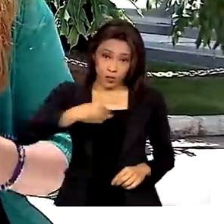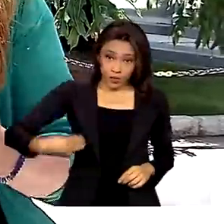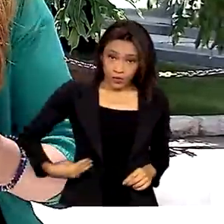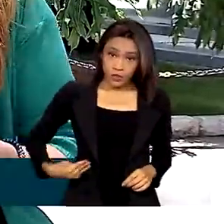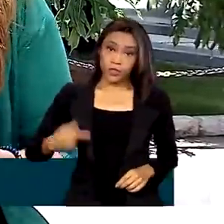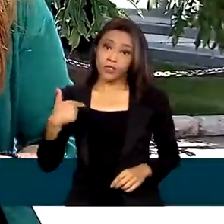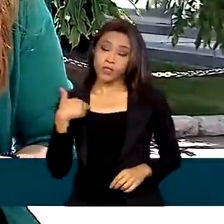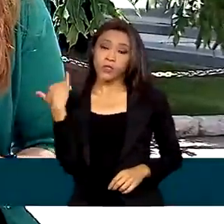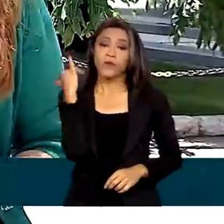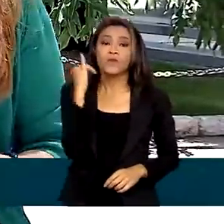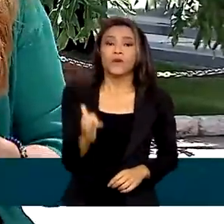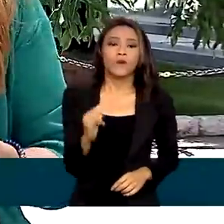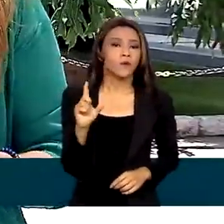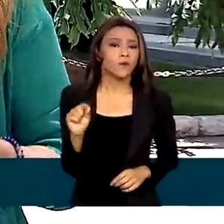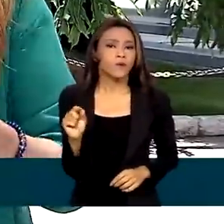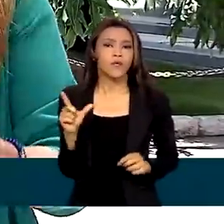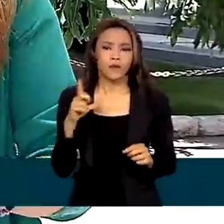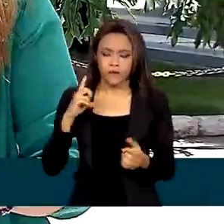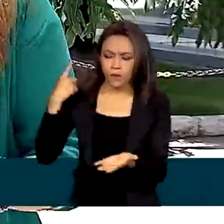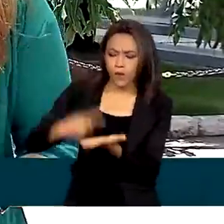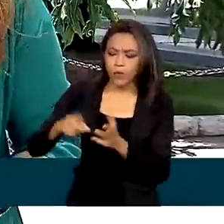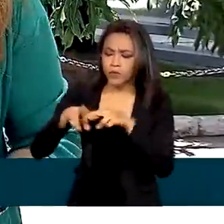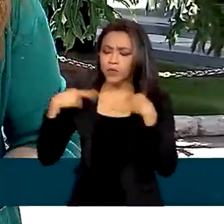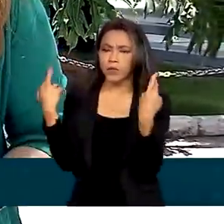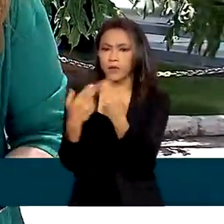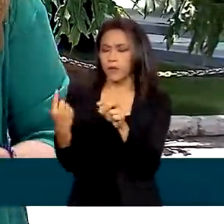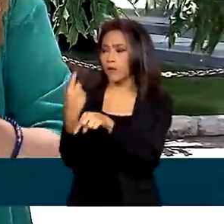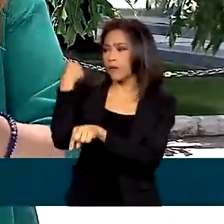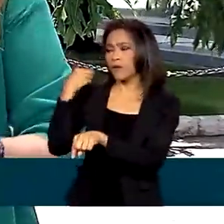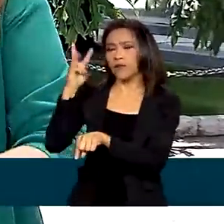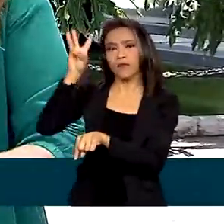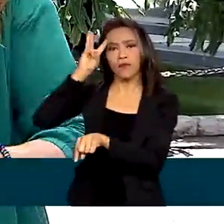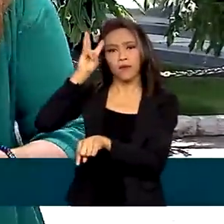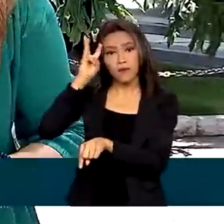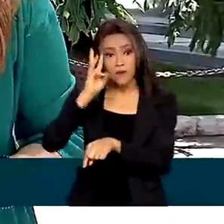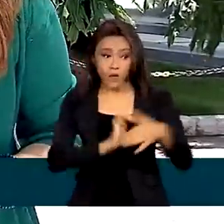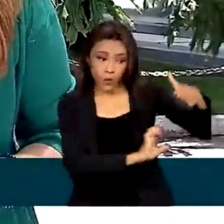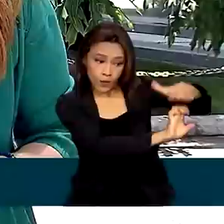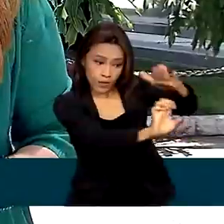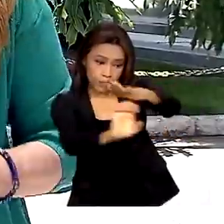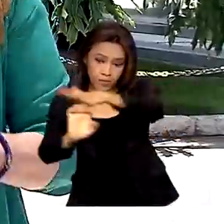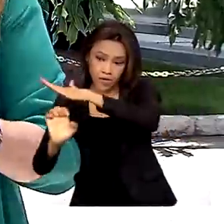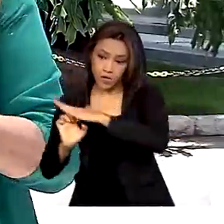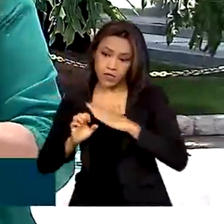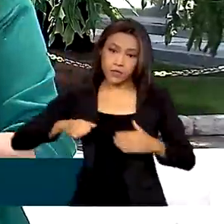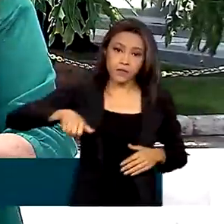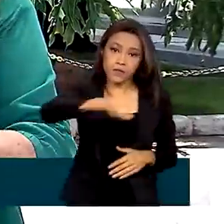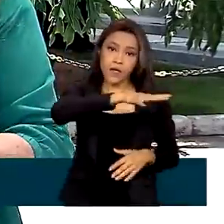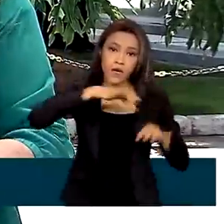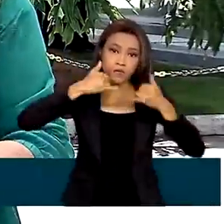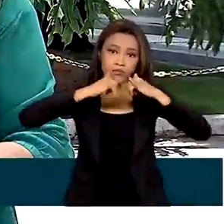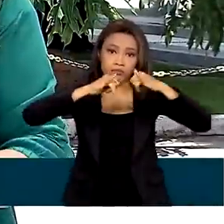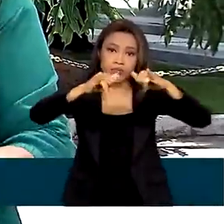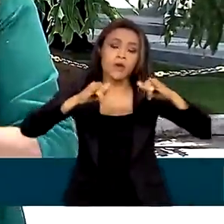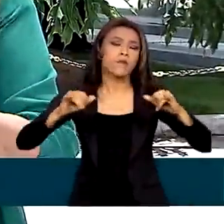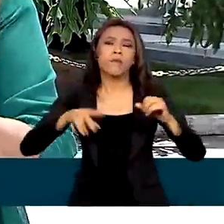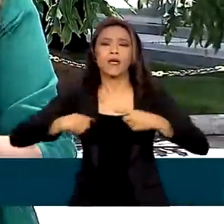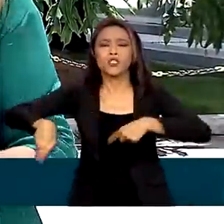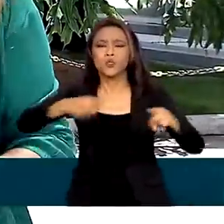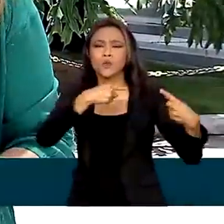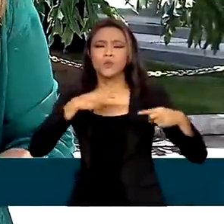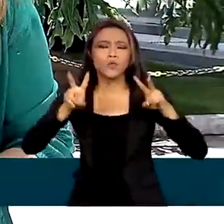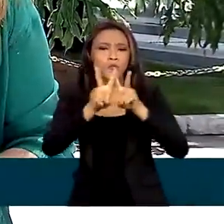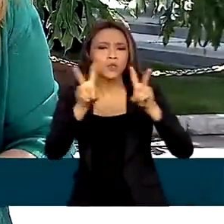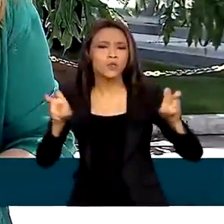Energia, Alexandre Silveira, se reuniu nesta terça-feira com empresas do setor elétrico para discutir a modernização do